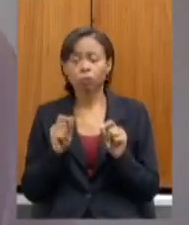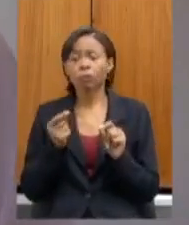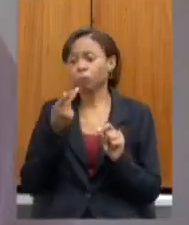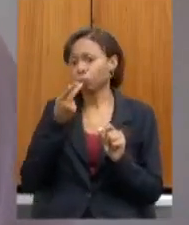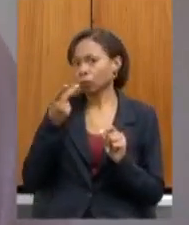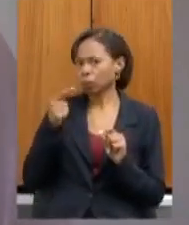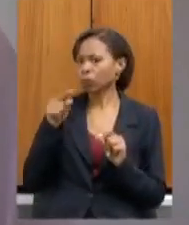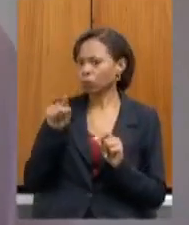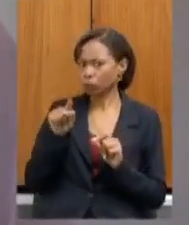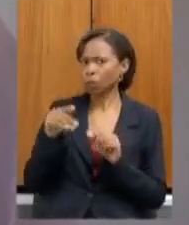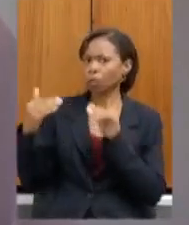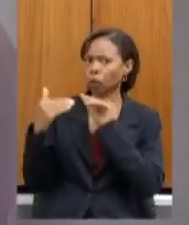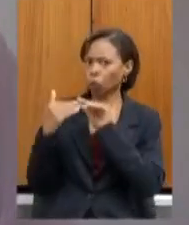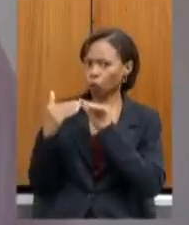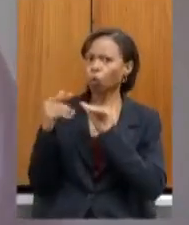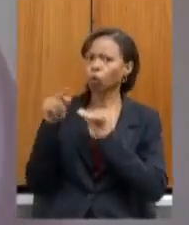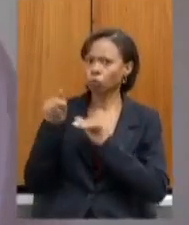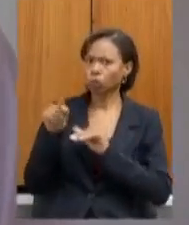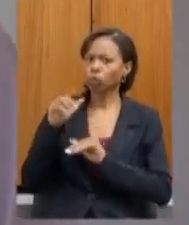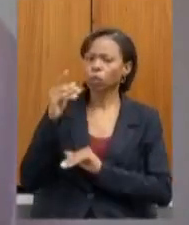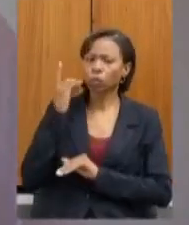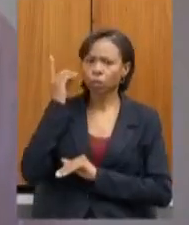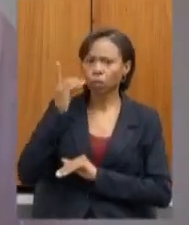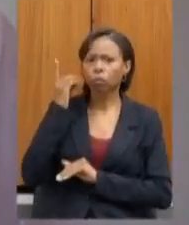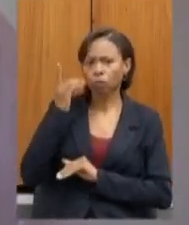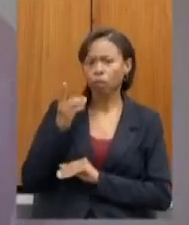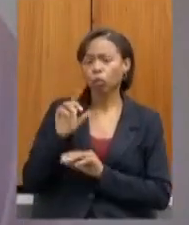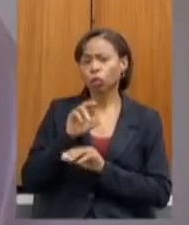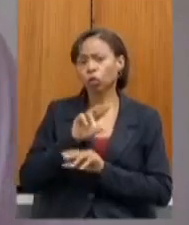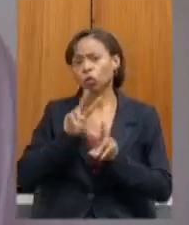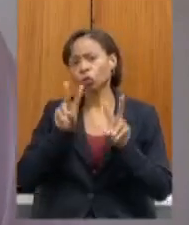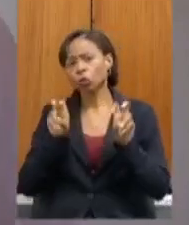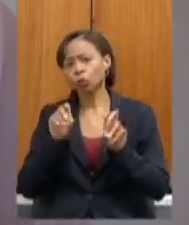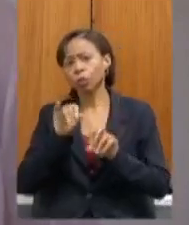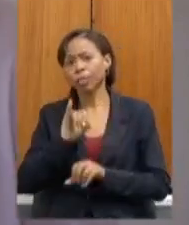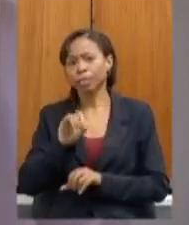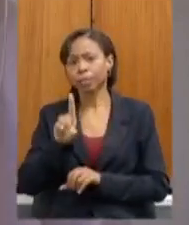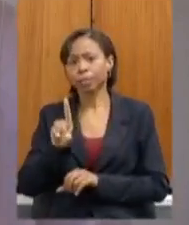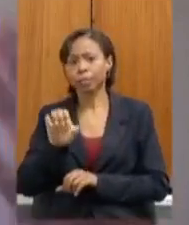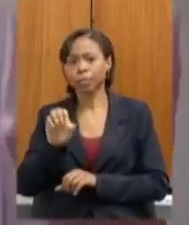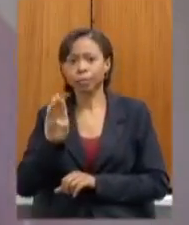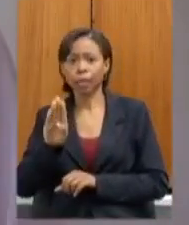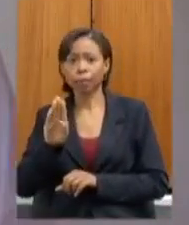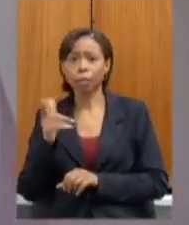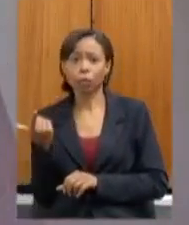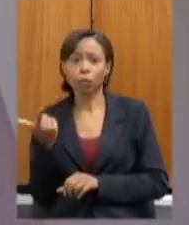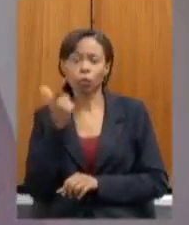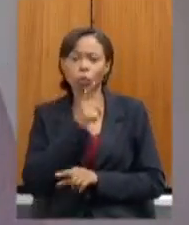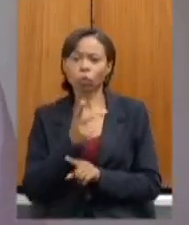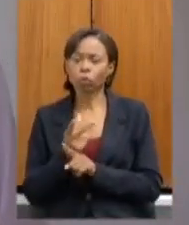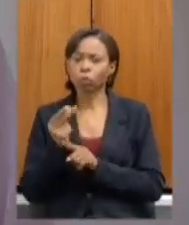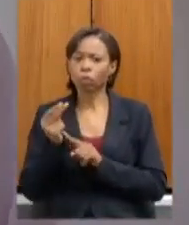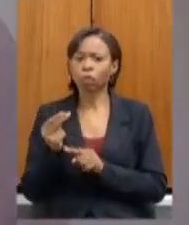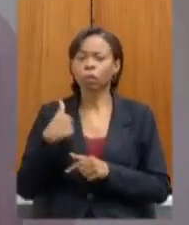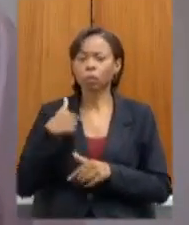muito com a senhora com você em relação às conquistas do IDEB fico feliz que a presidência da comissão de educação